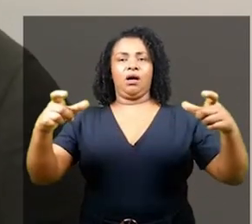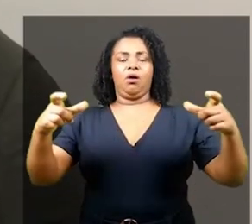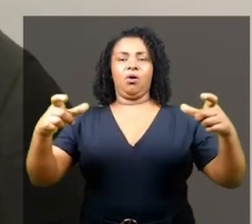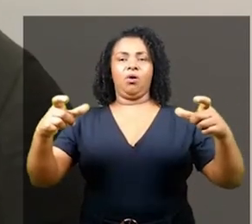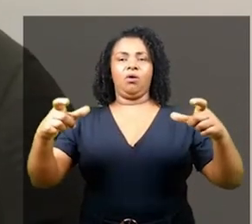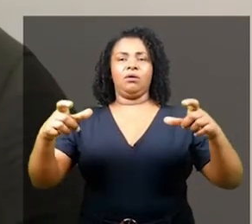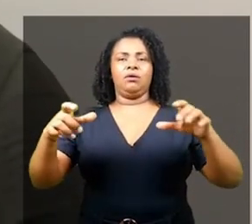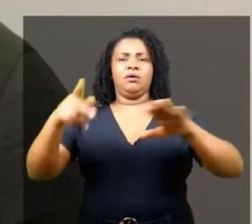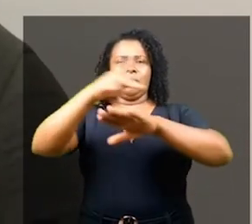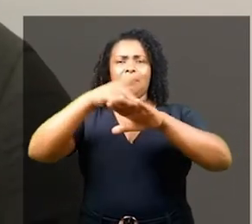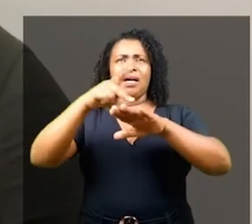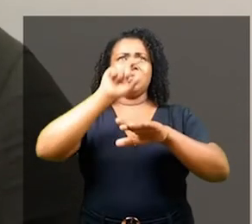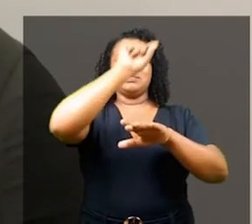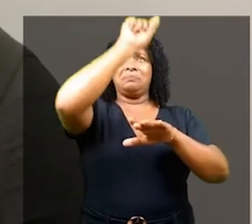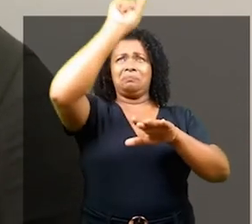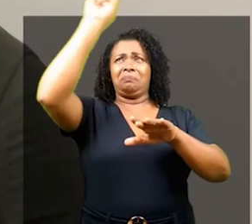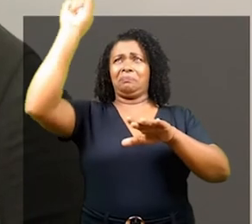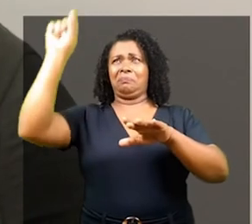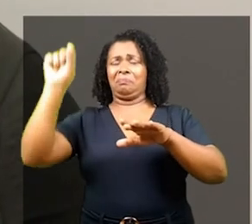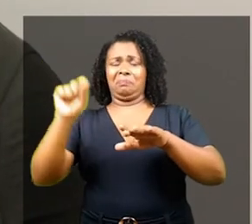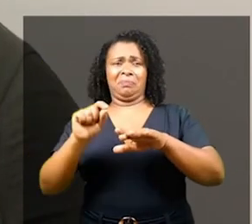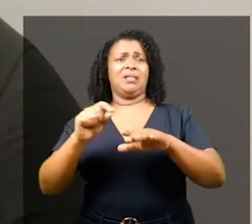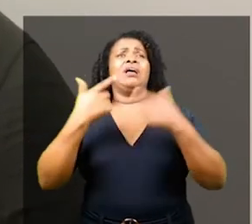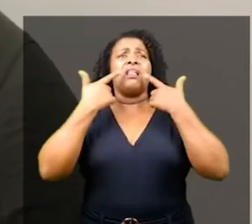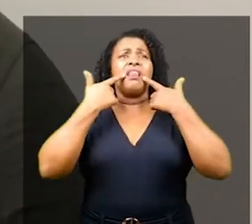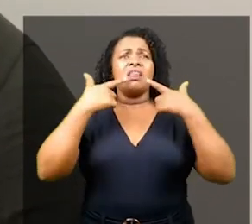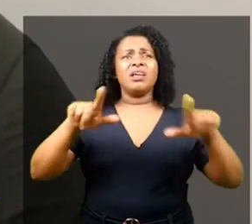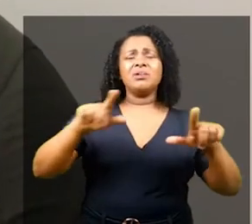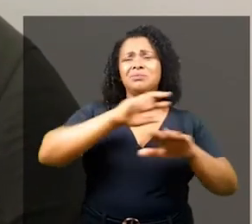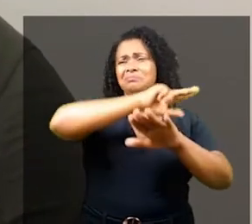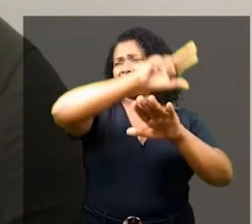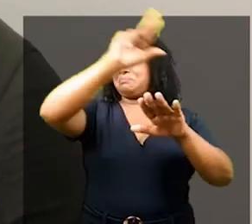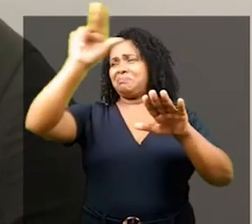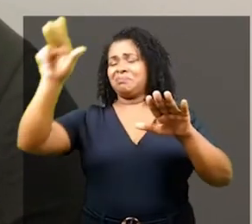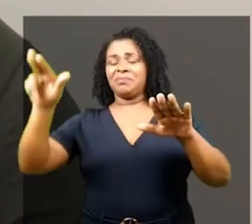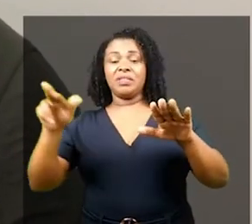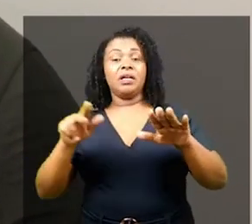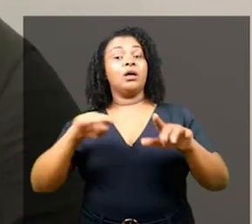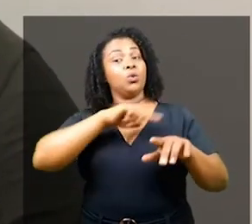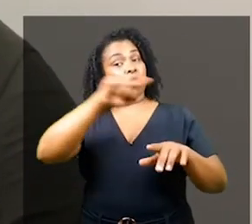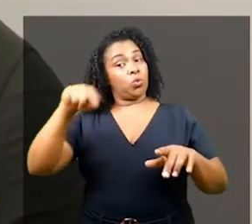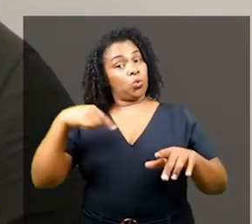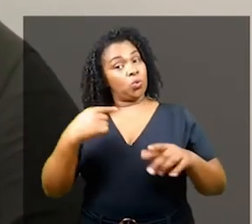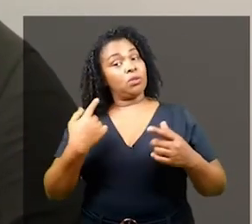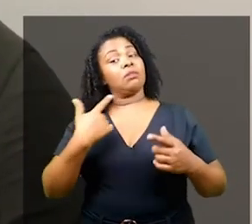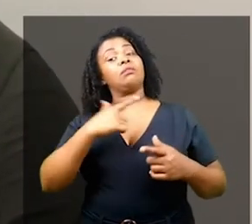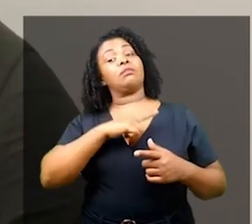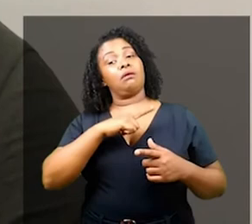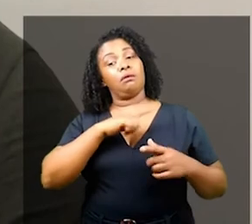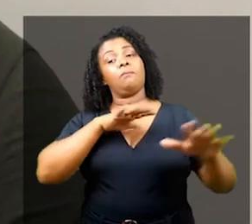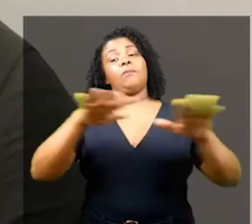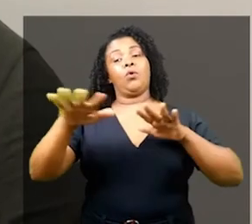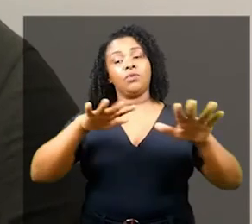extrapolando fronteiras e línguas. E como se espera de quem está em movimento, nós permaneceremos